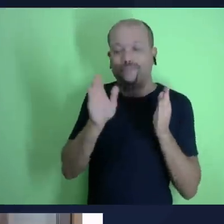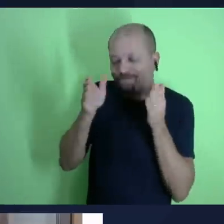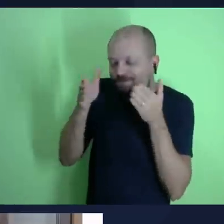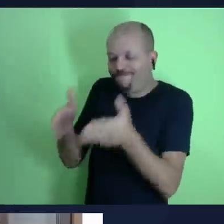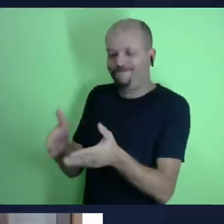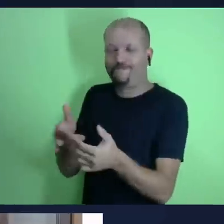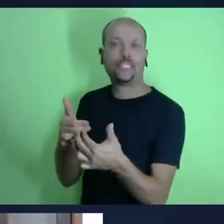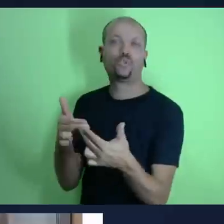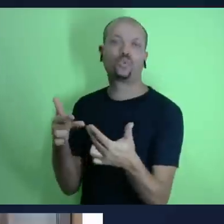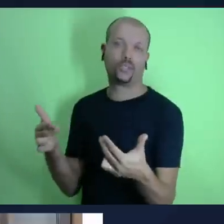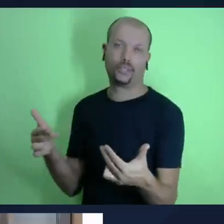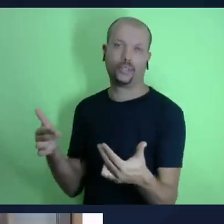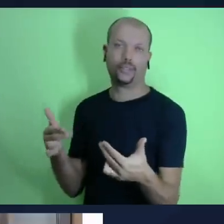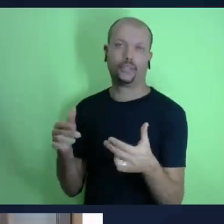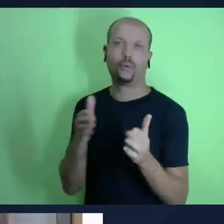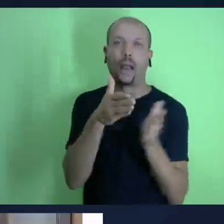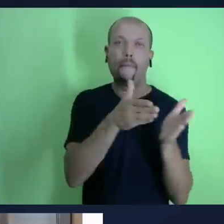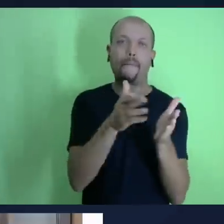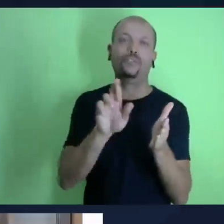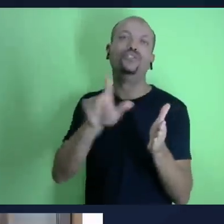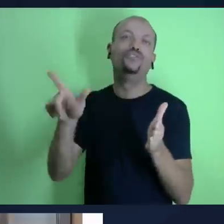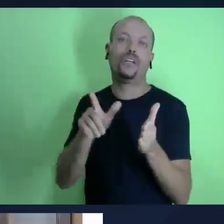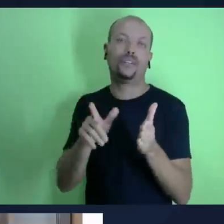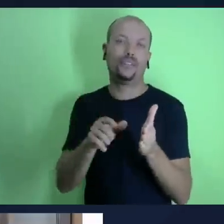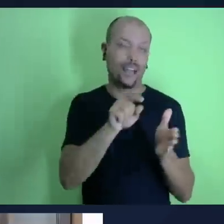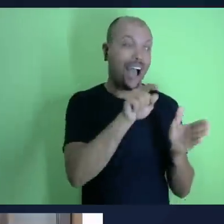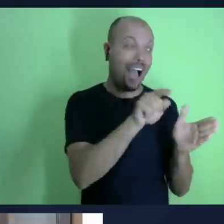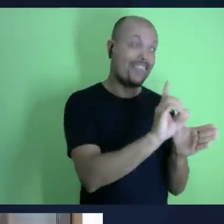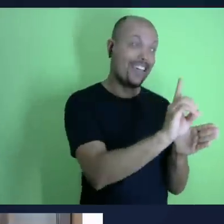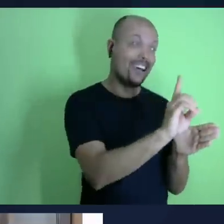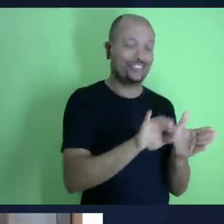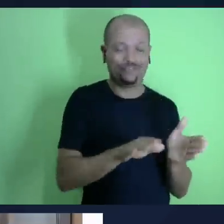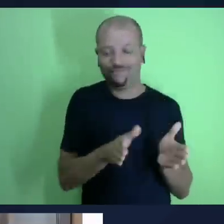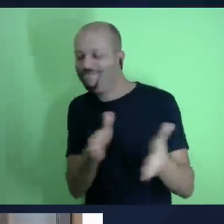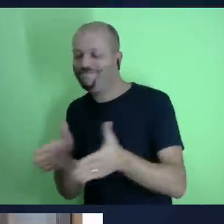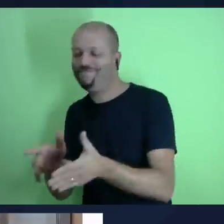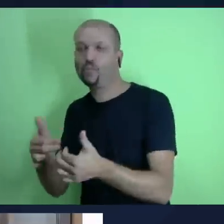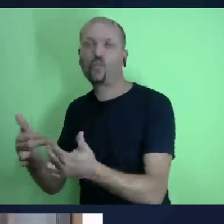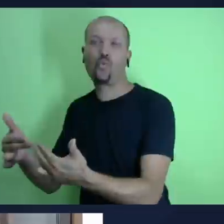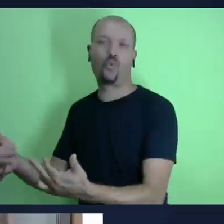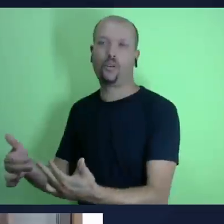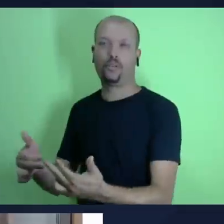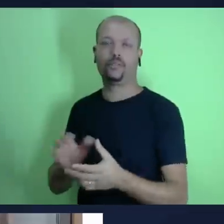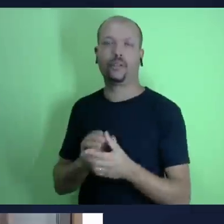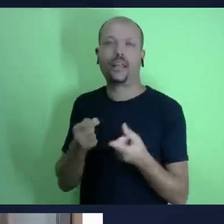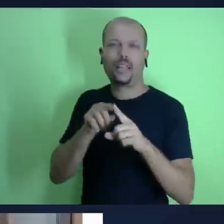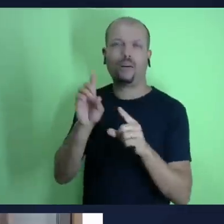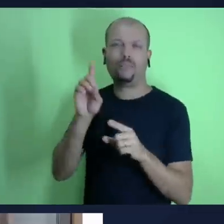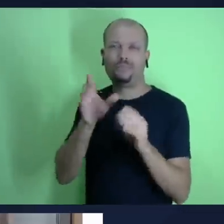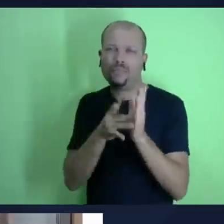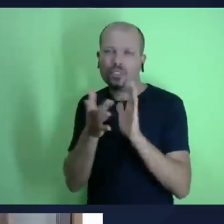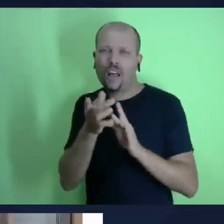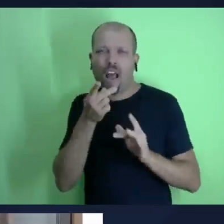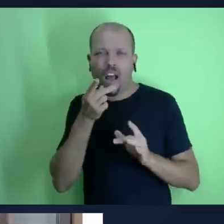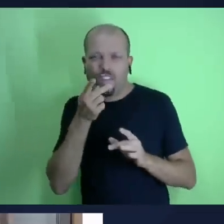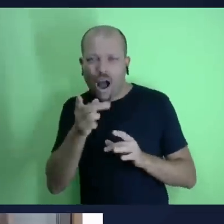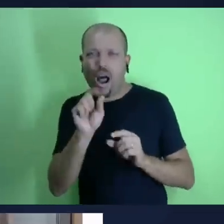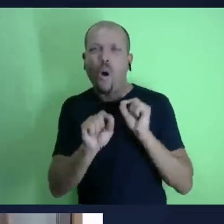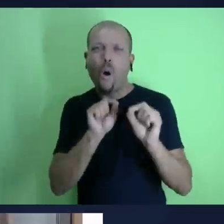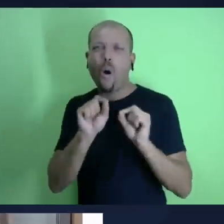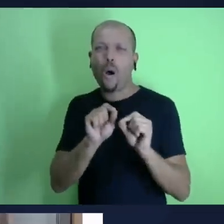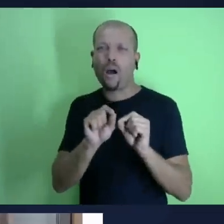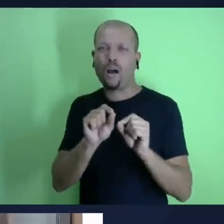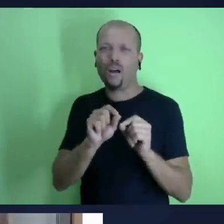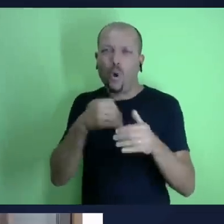aqui na terra então a gente tem essa ideia de acumular né de ter uma casa que é mais uma se tem